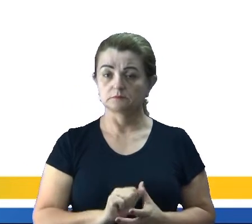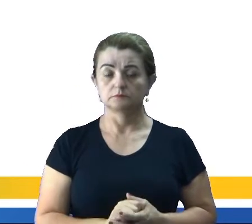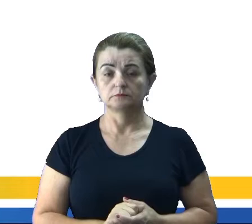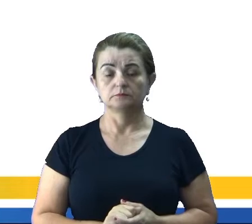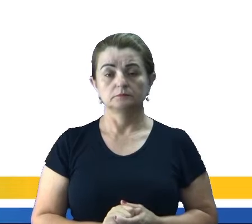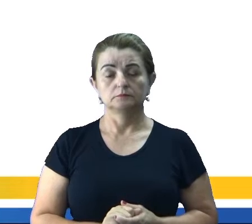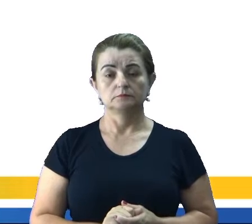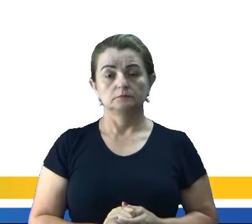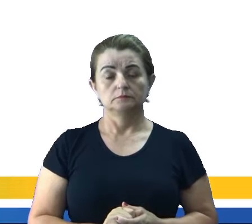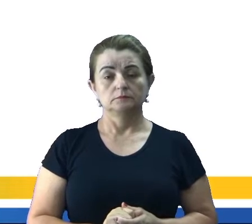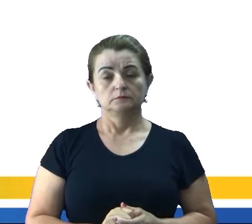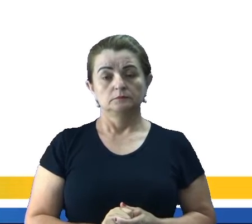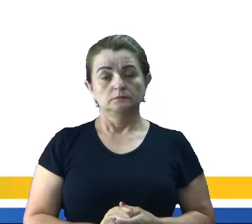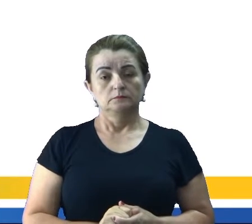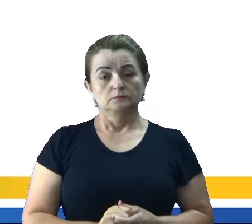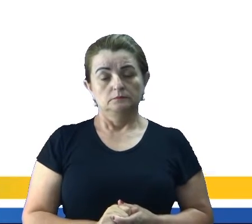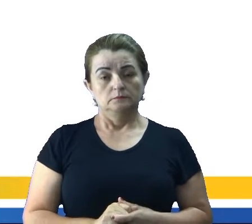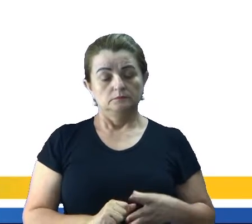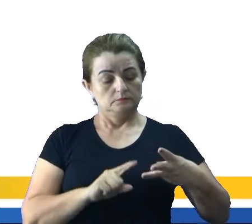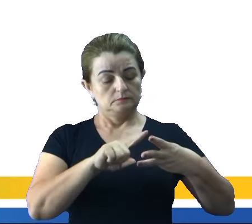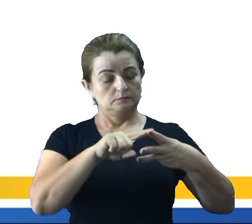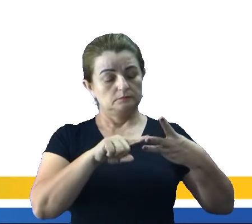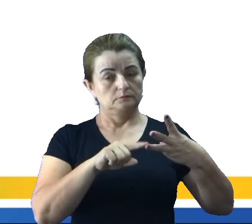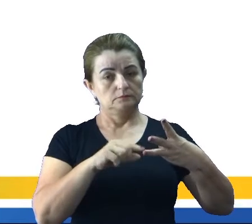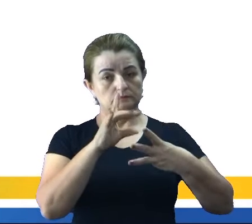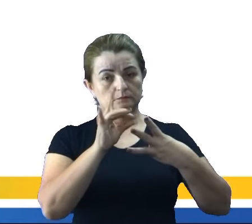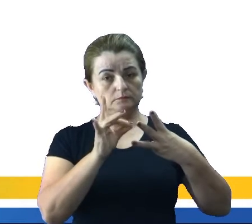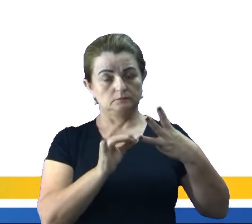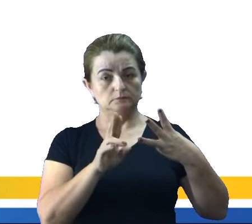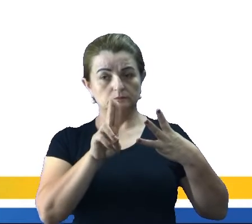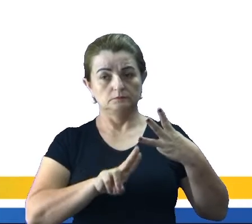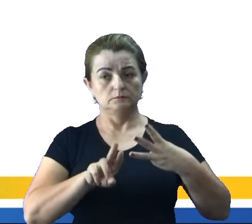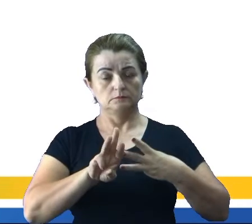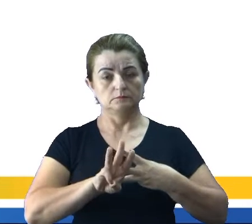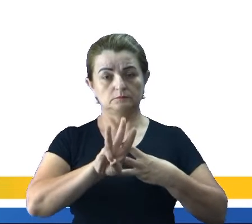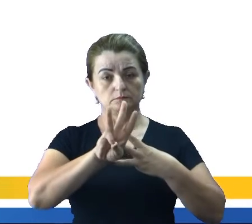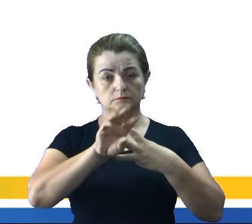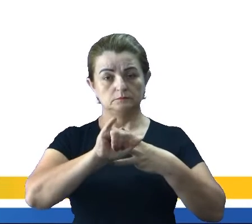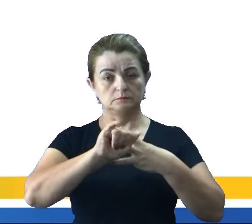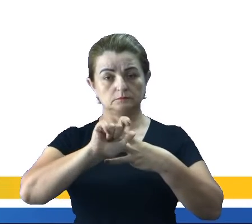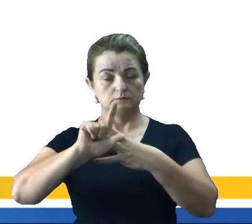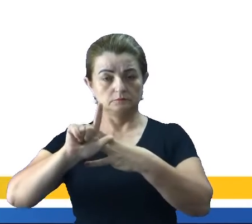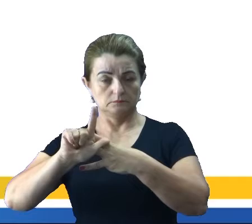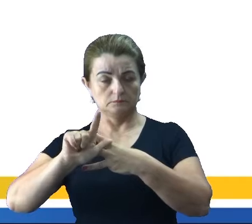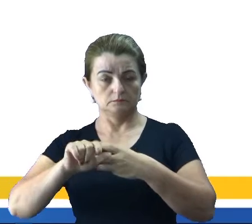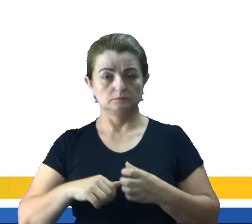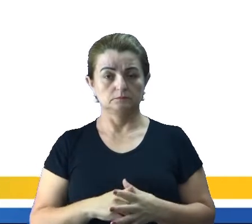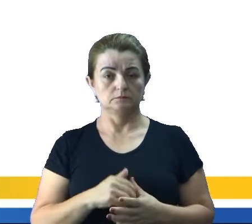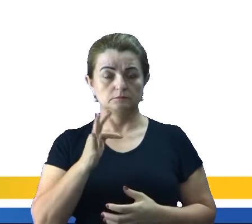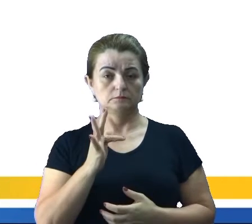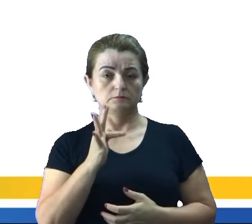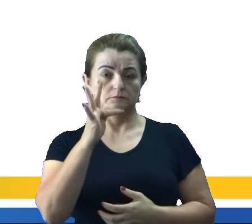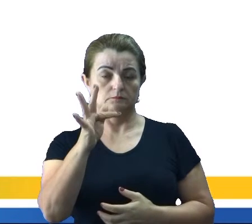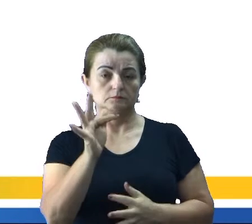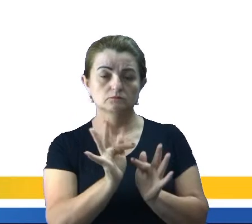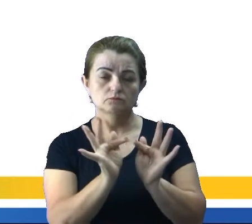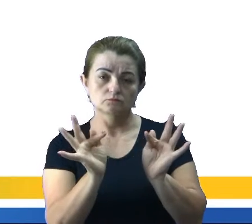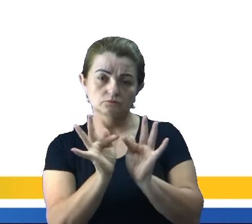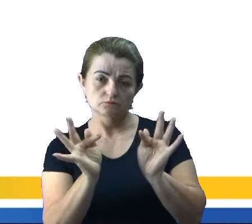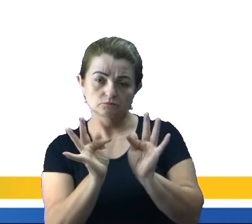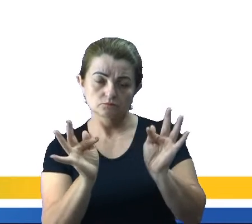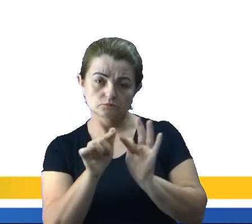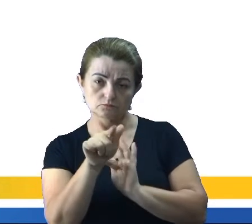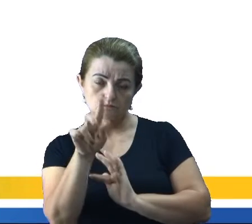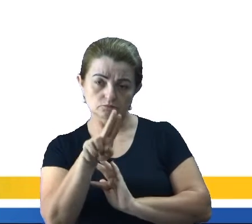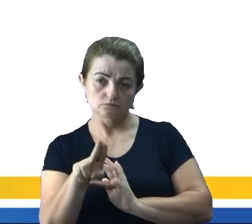No caso seriam ali três formas de utilizar o will Simple future O futuro simples Quando